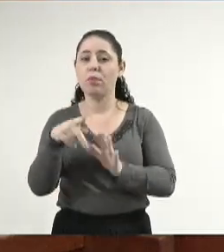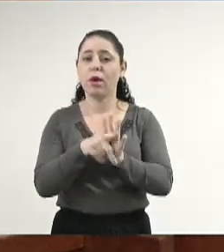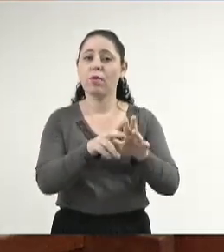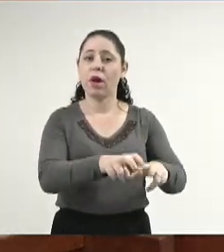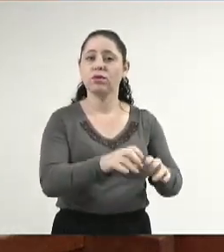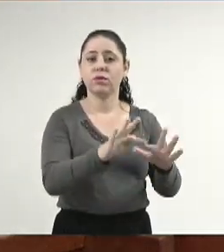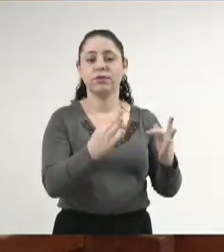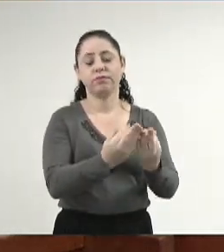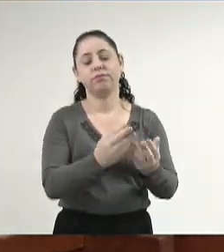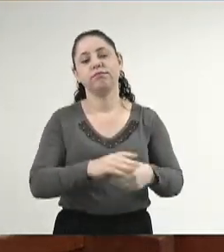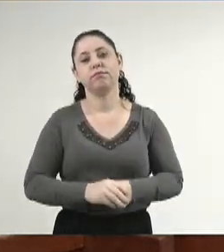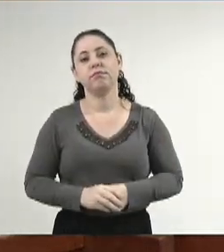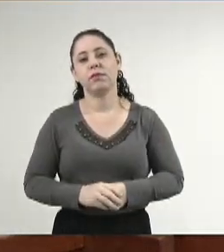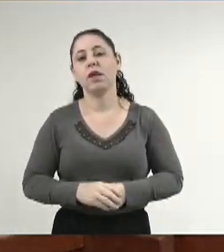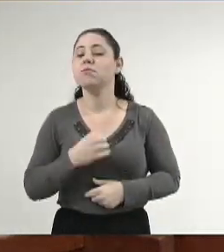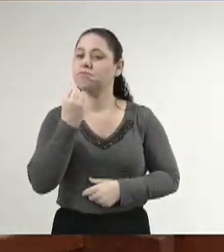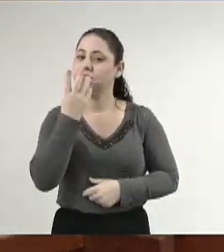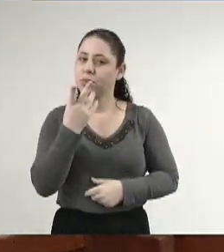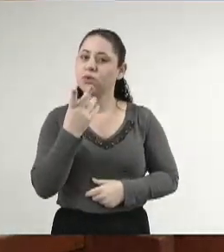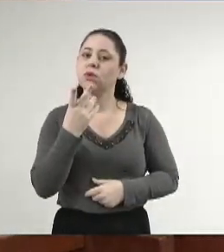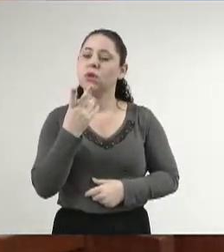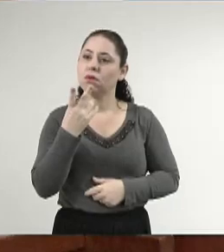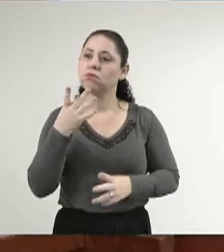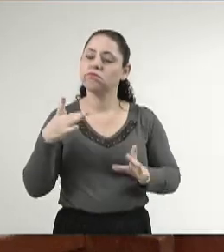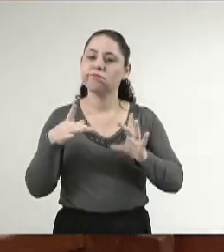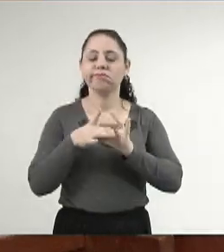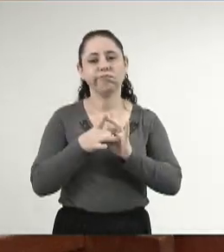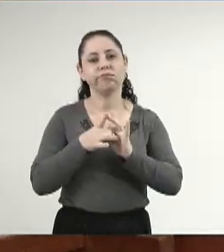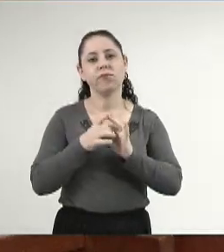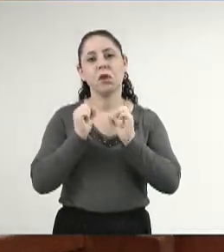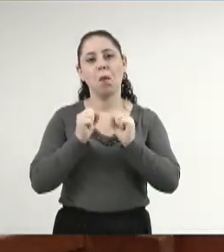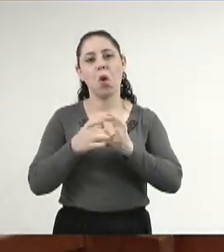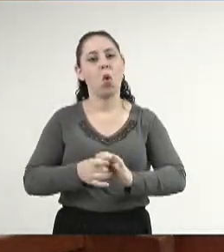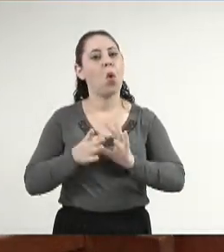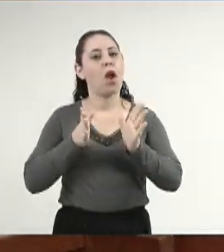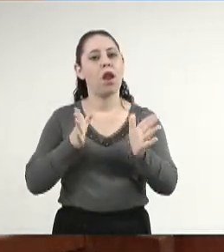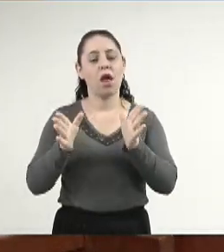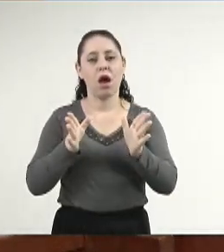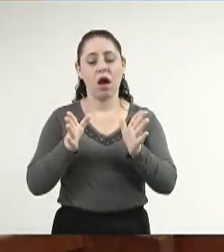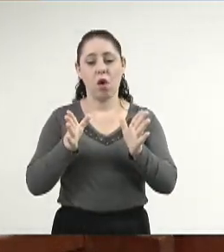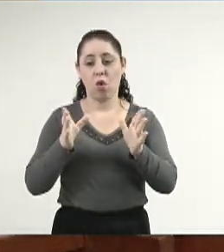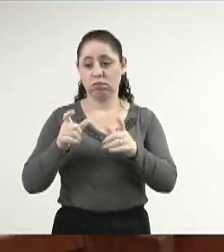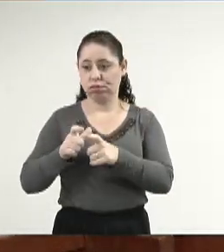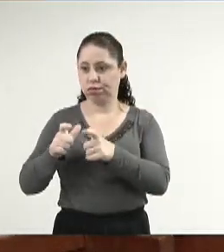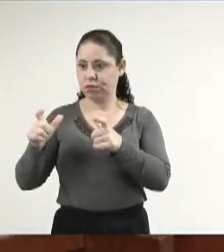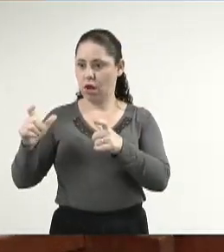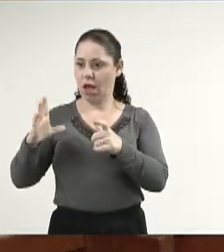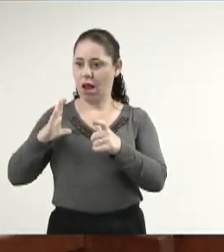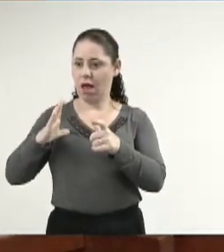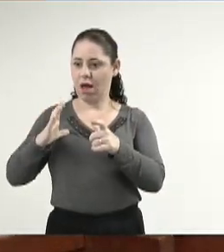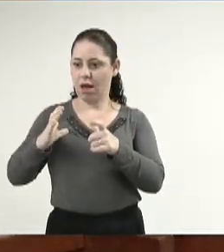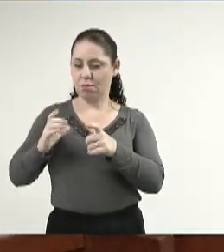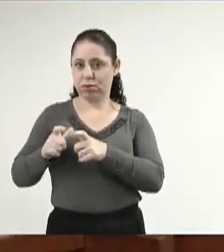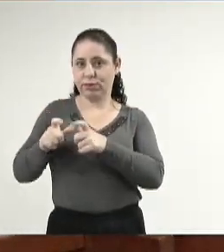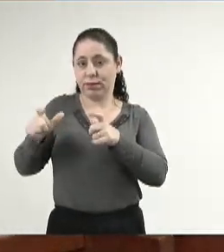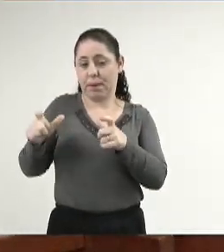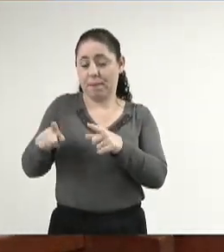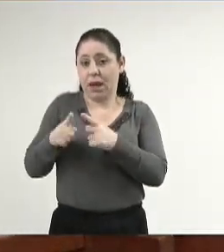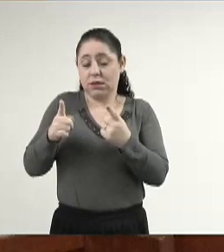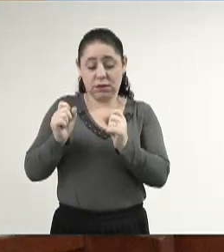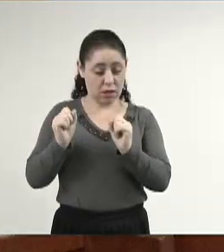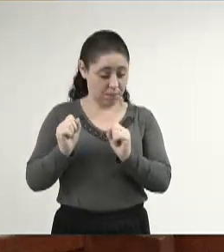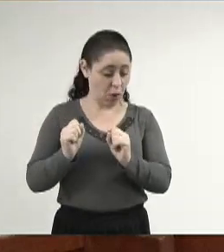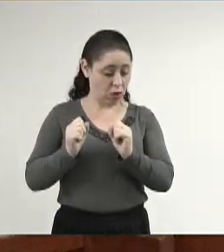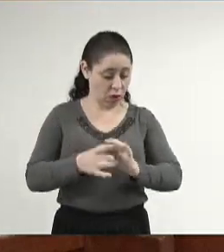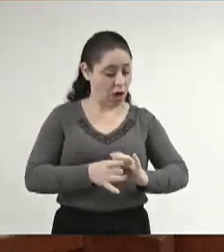agricultura familiar. Então, que bom que isso está socializando, permitindo com que o grande cresça, mas também permitindo com que